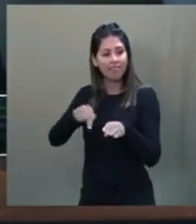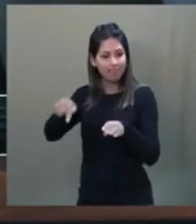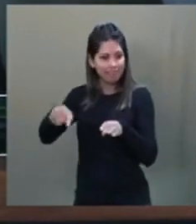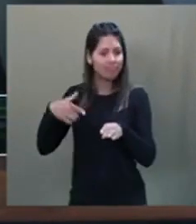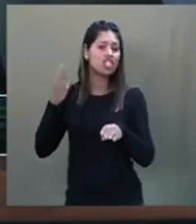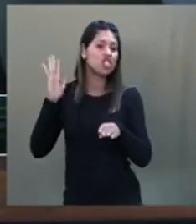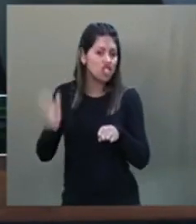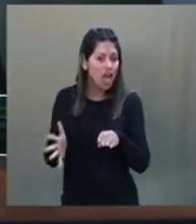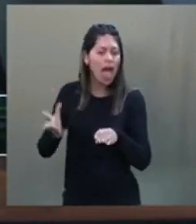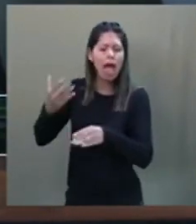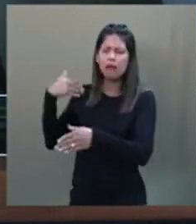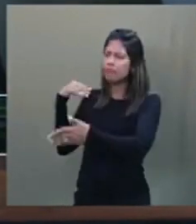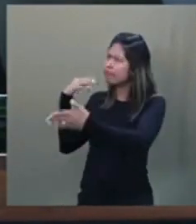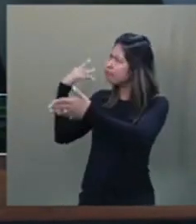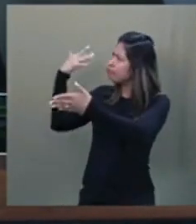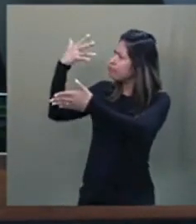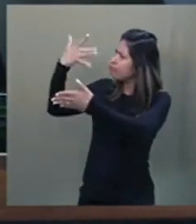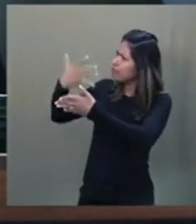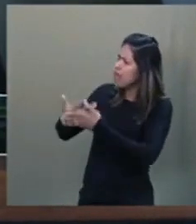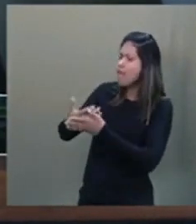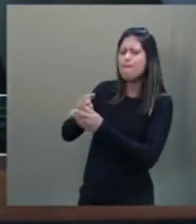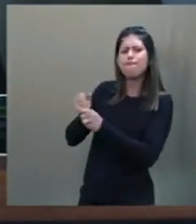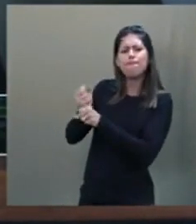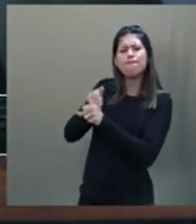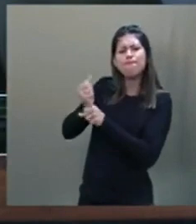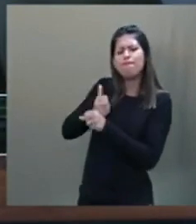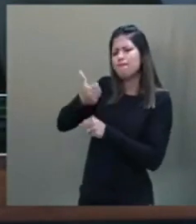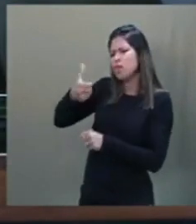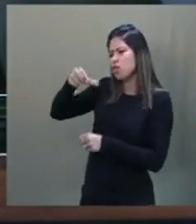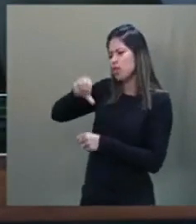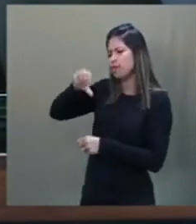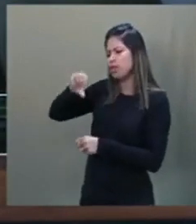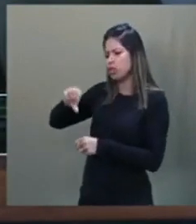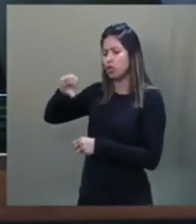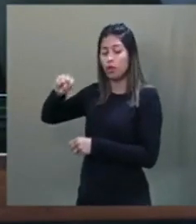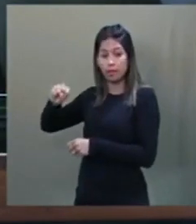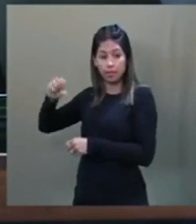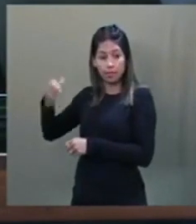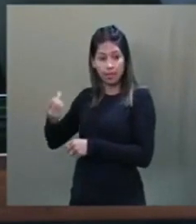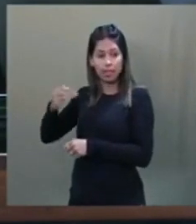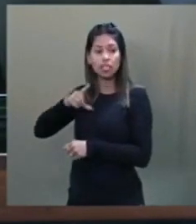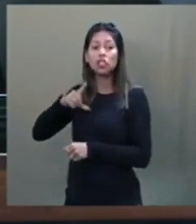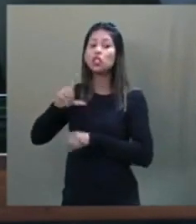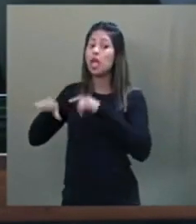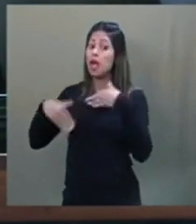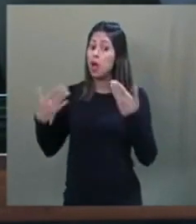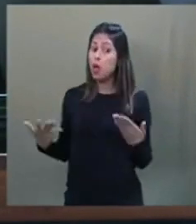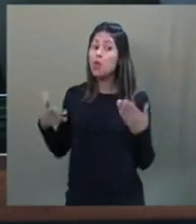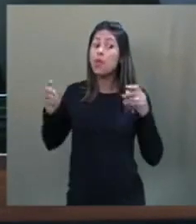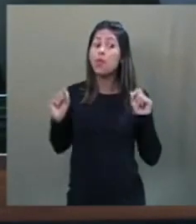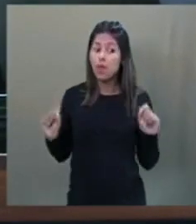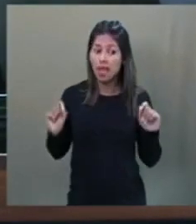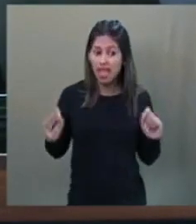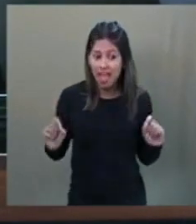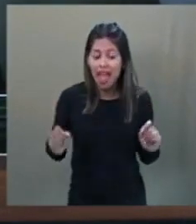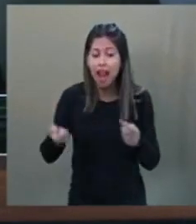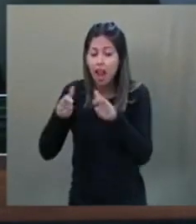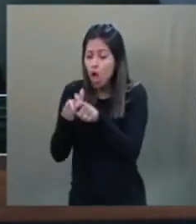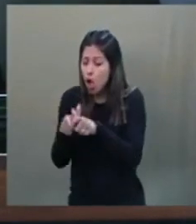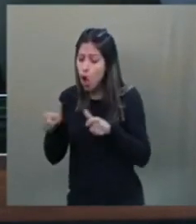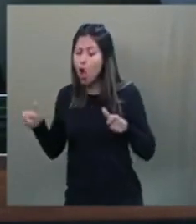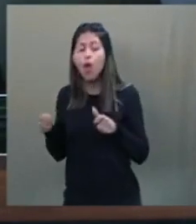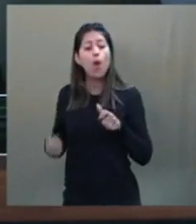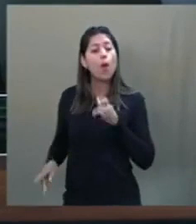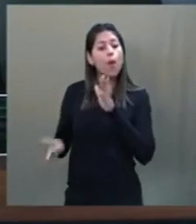1996. Sei que esta posição é amplamente majoritária no Congresso